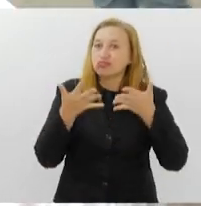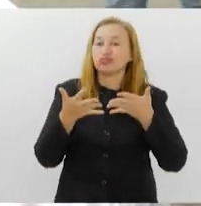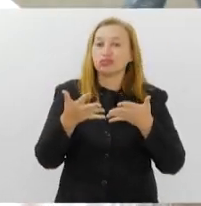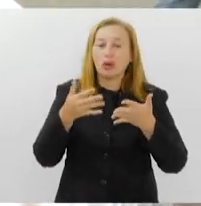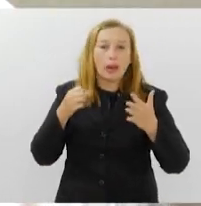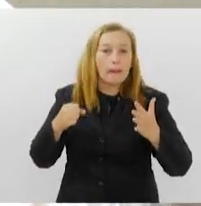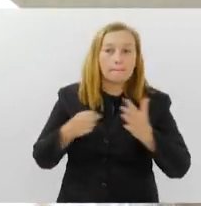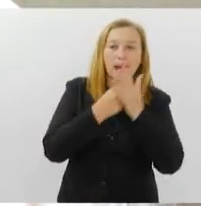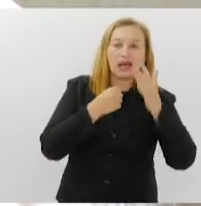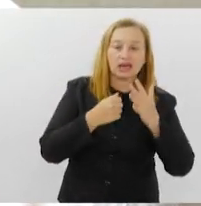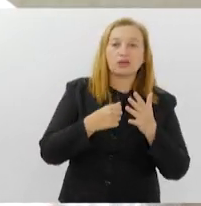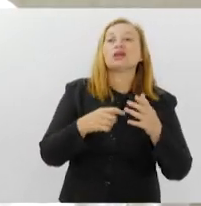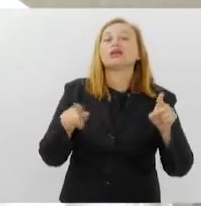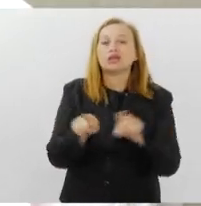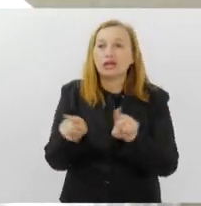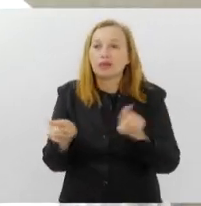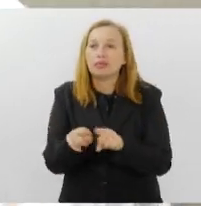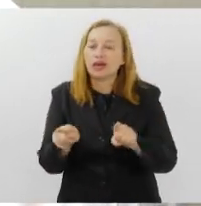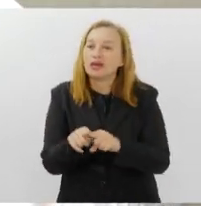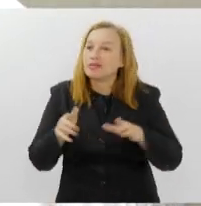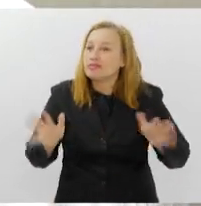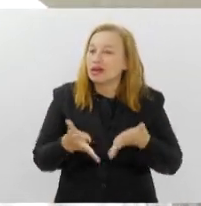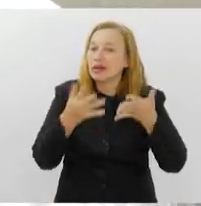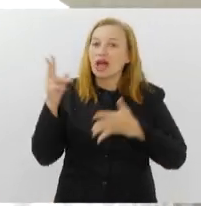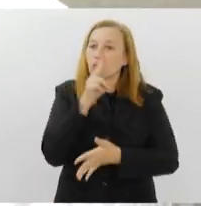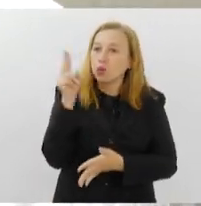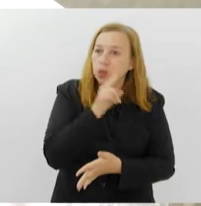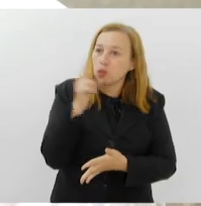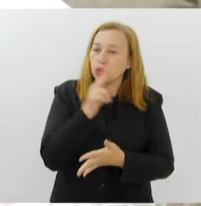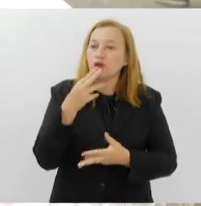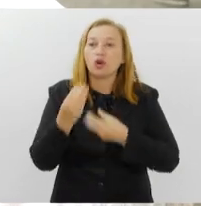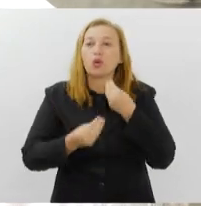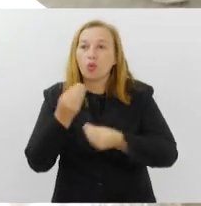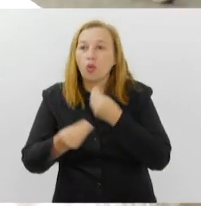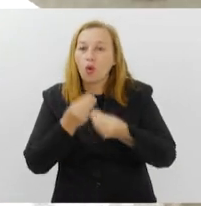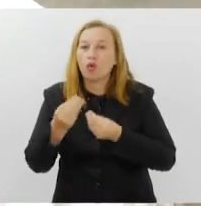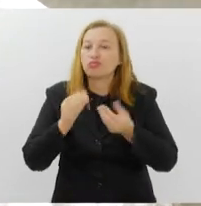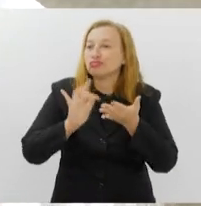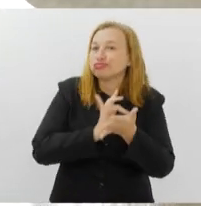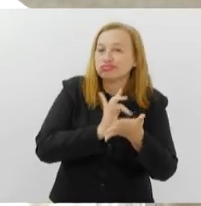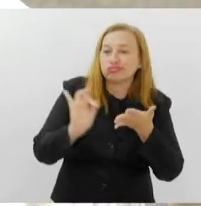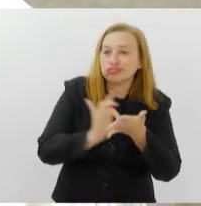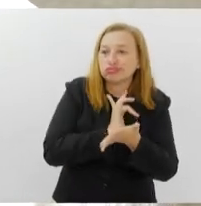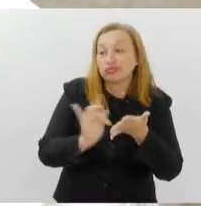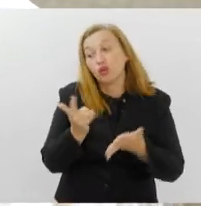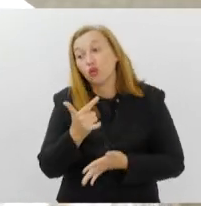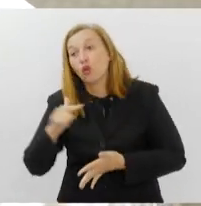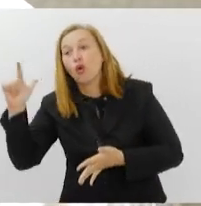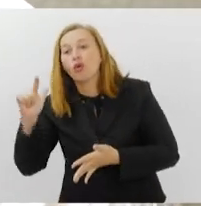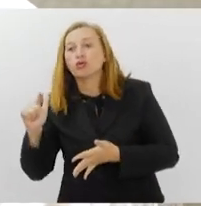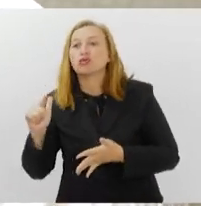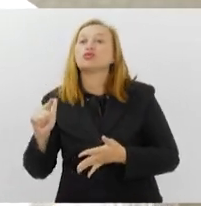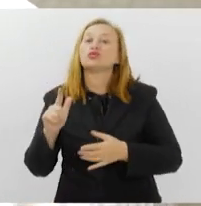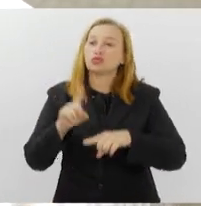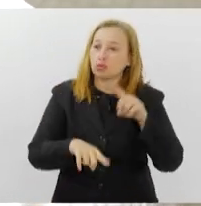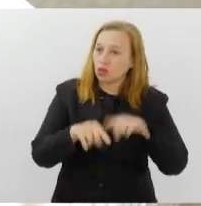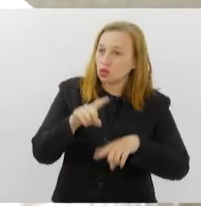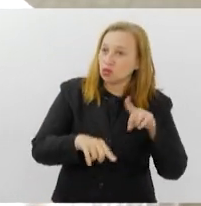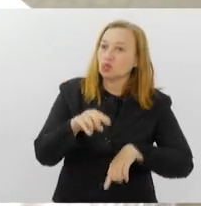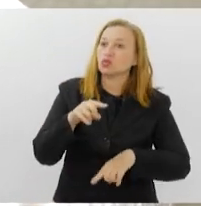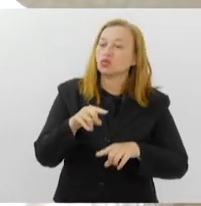impacto e também cada vez mais rápidos, como os celulares e outras ferramentas